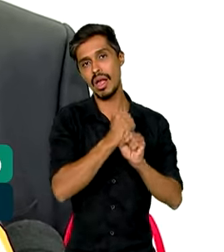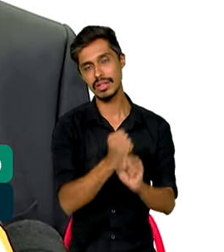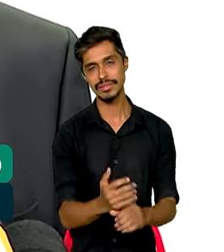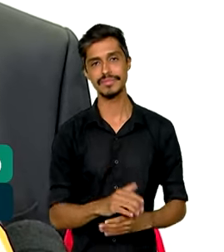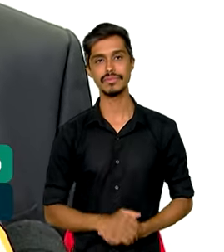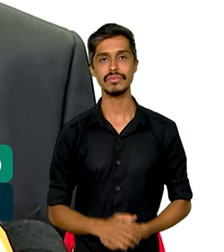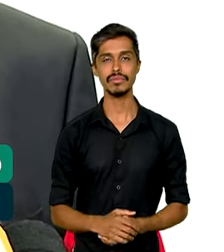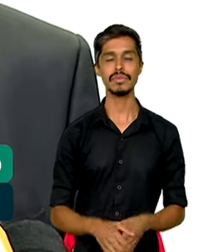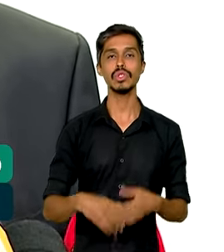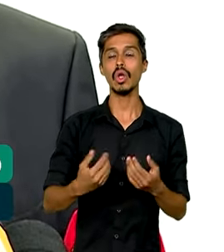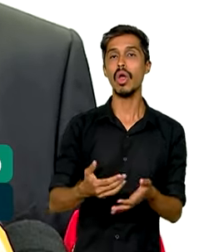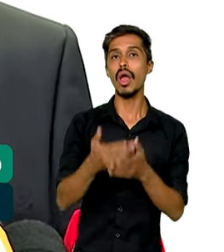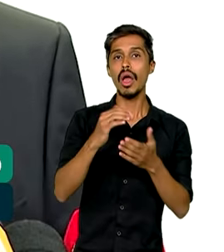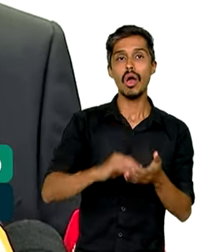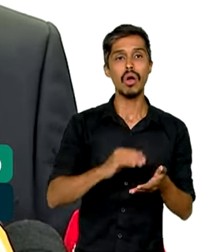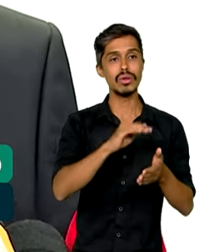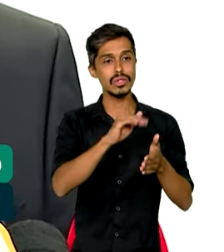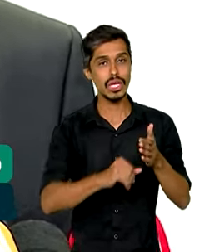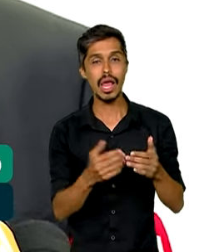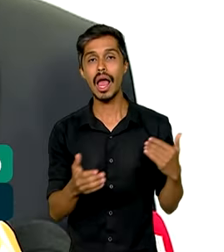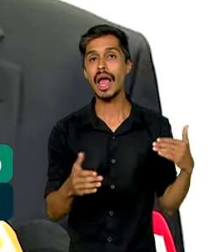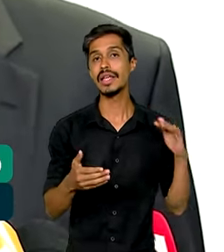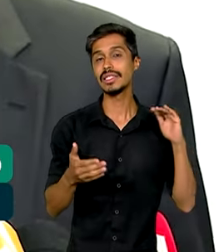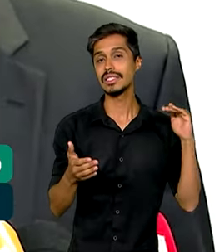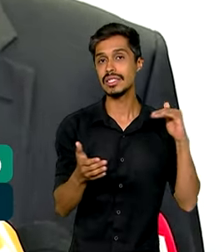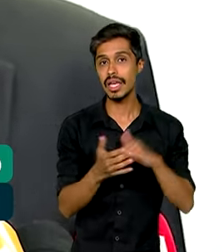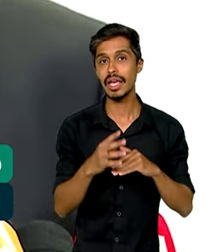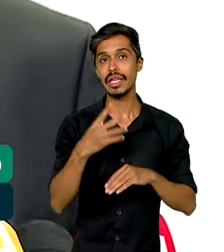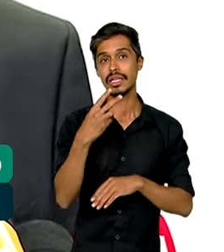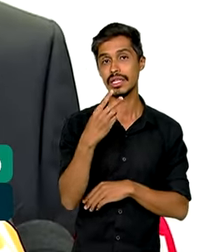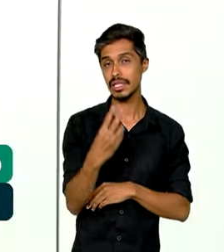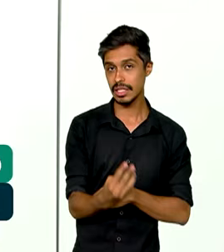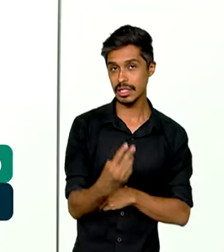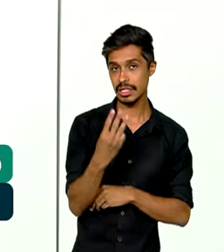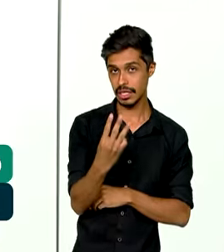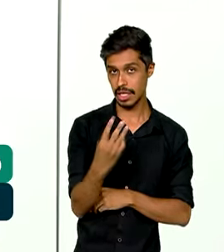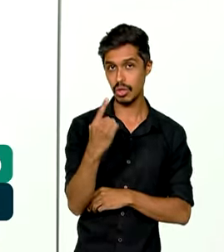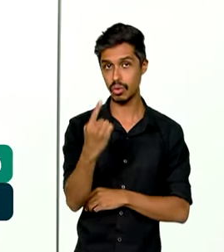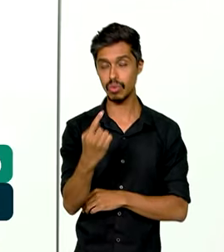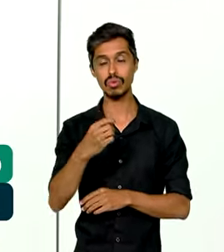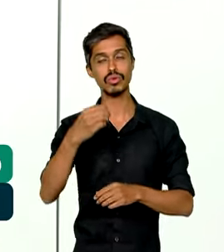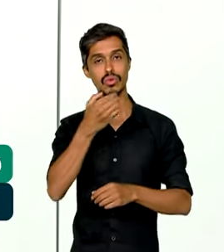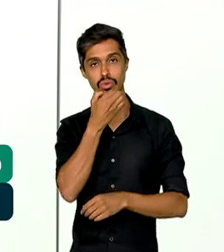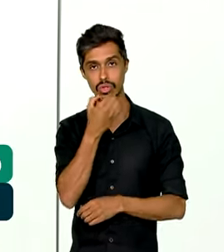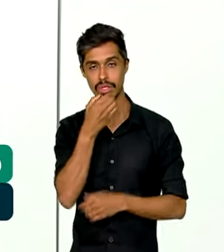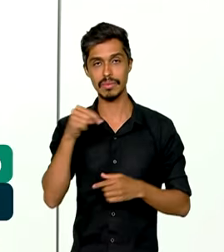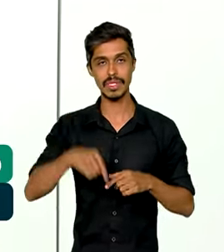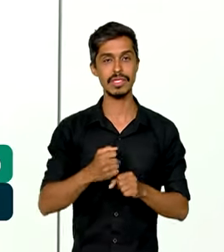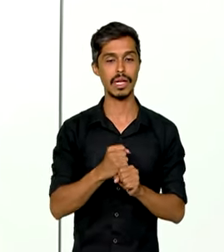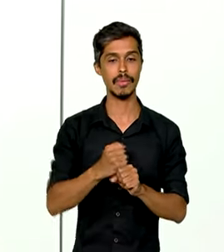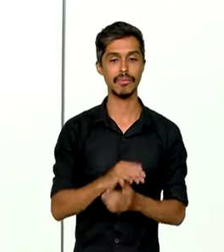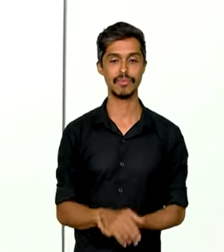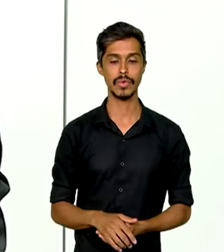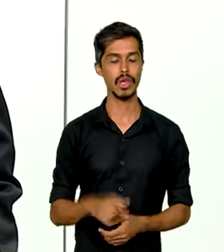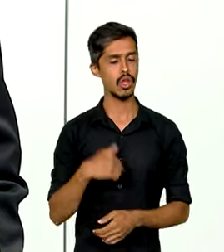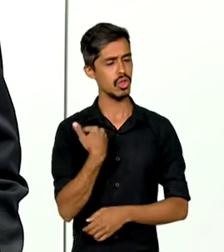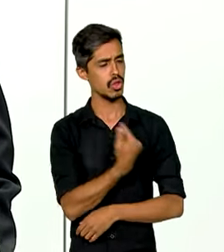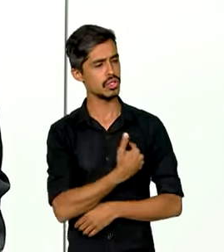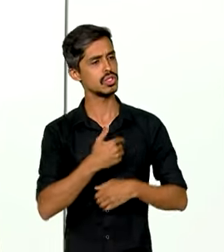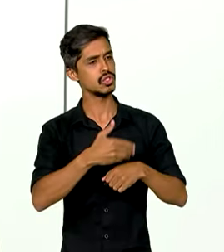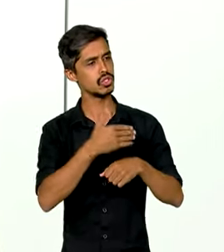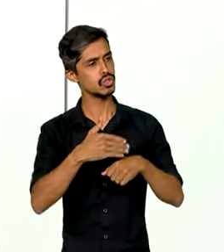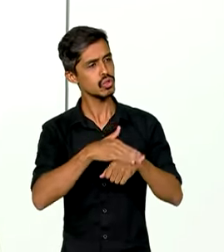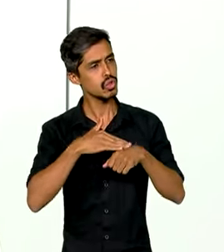A desoneração atual tem varidade até 31 de dezembro deste ano. Nós, em linha com o nosso discurso desde o começo do ano,